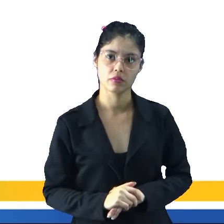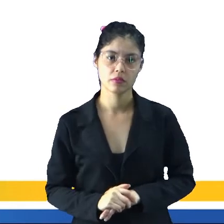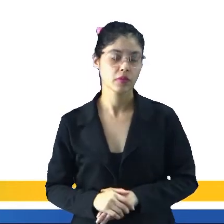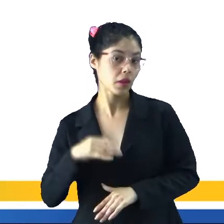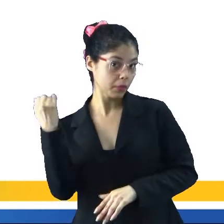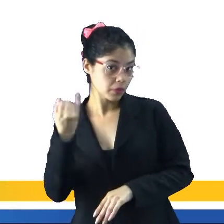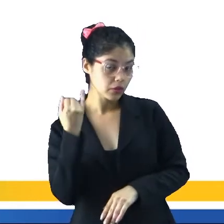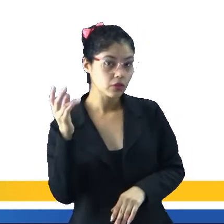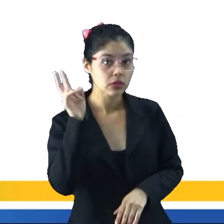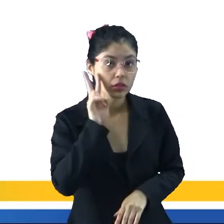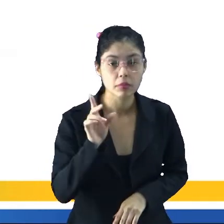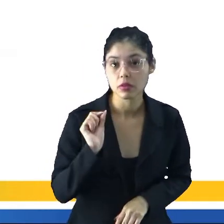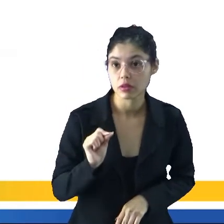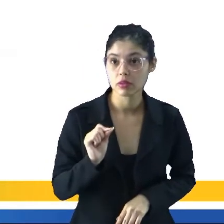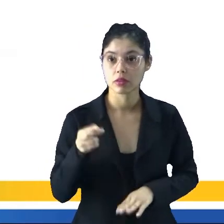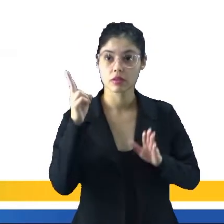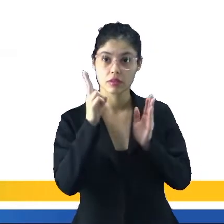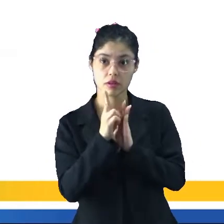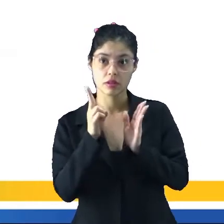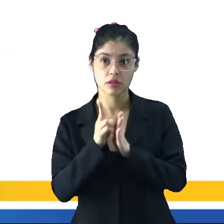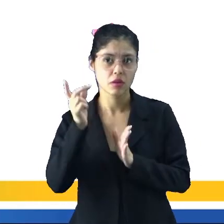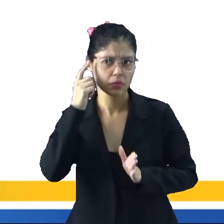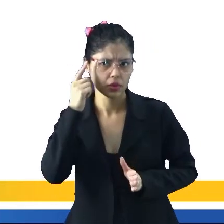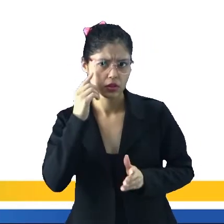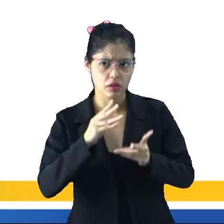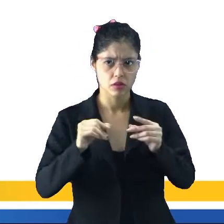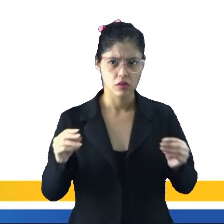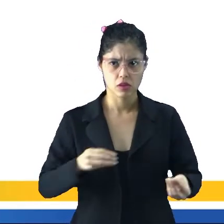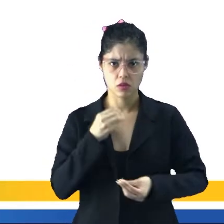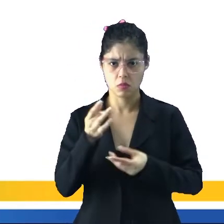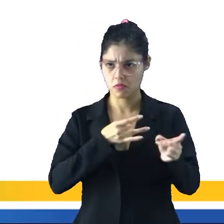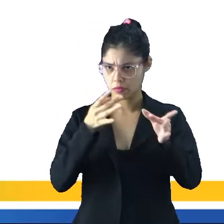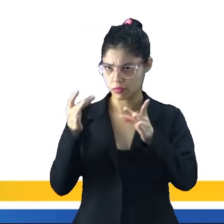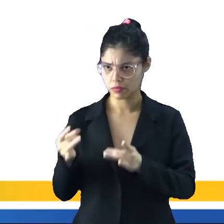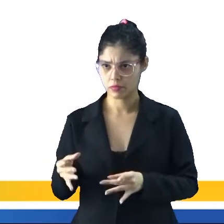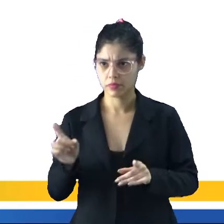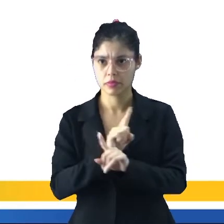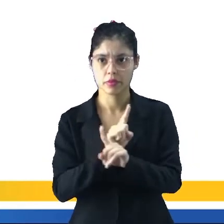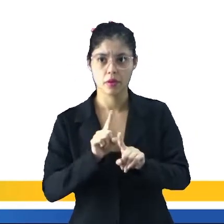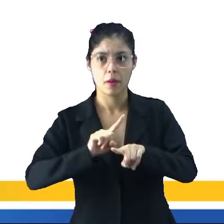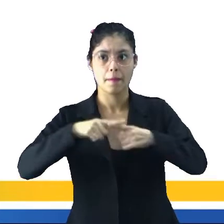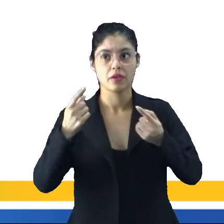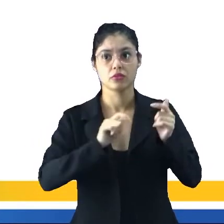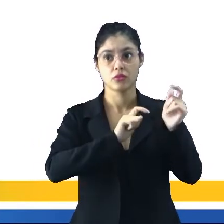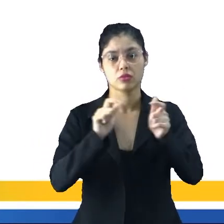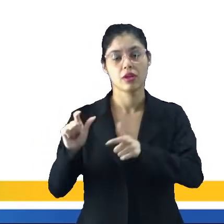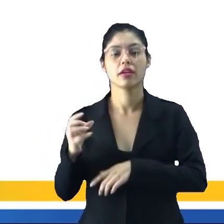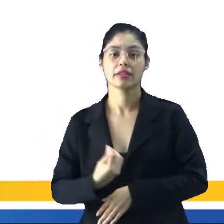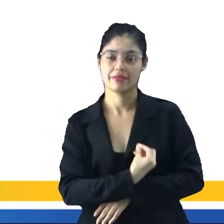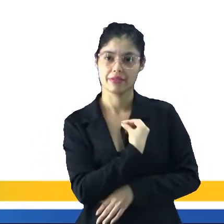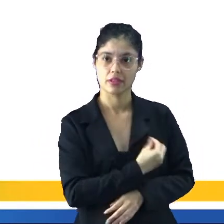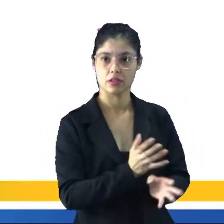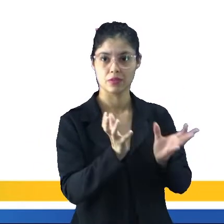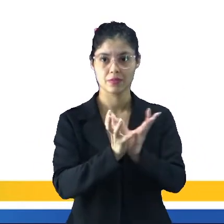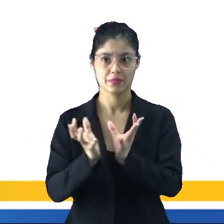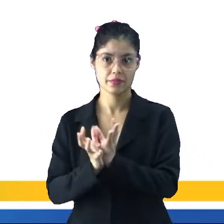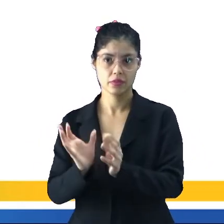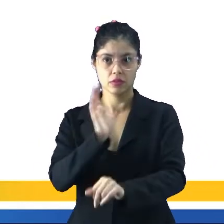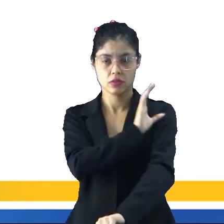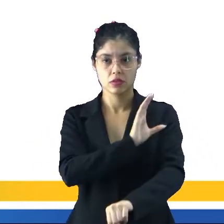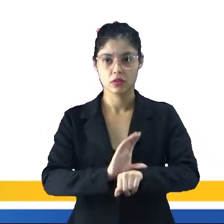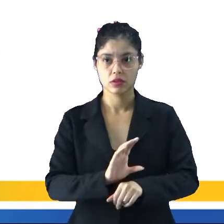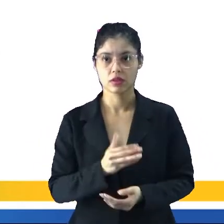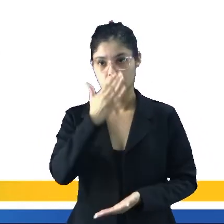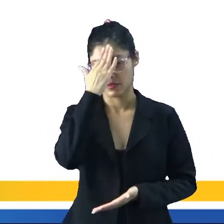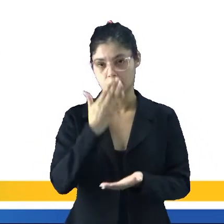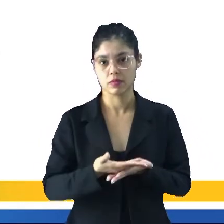É importante ressaltar que os índios não pensam a terra como mercadoria, mas o lugar onde se vive, né, comunitariamente